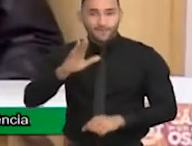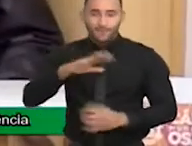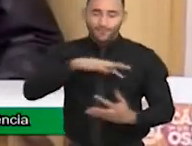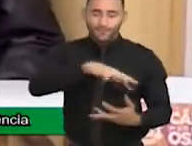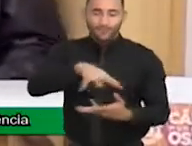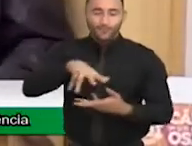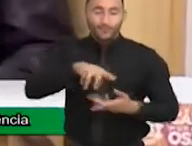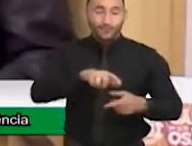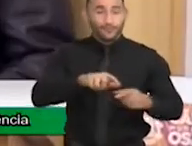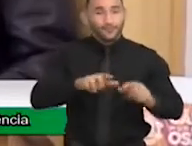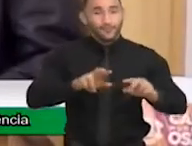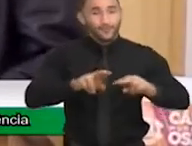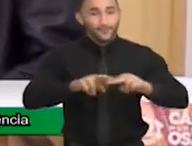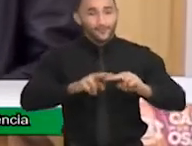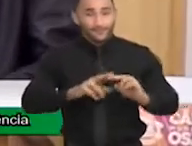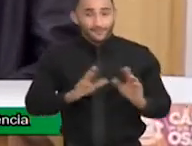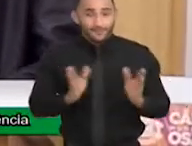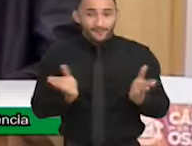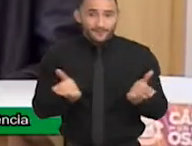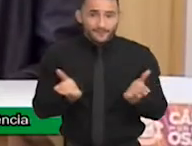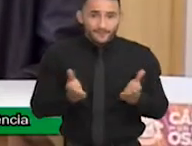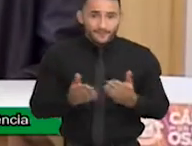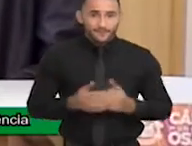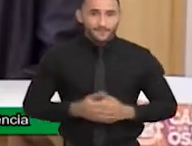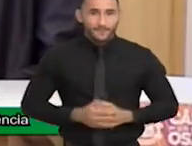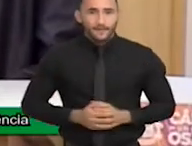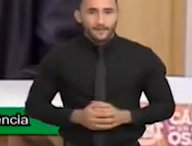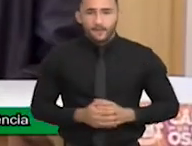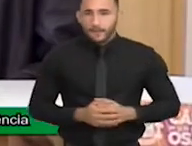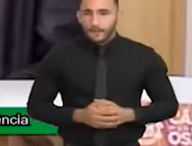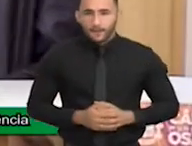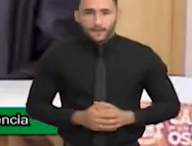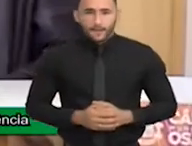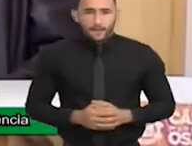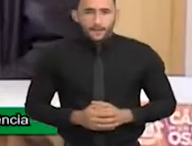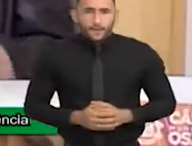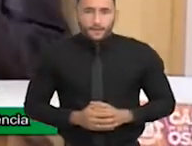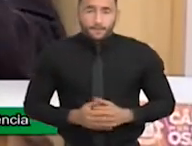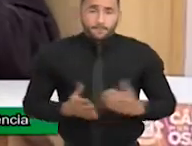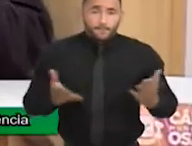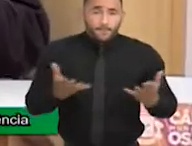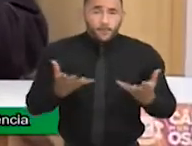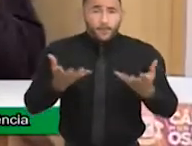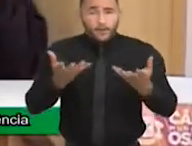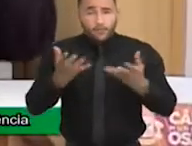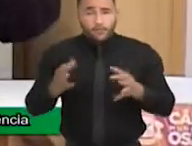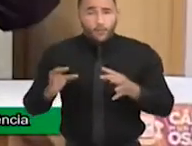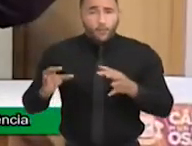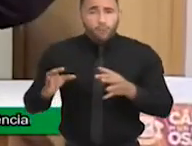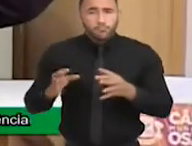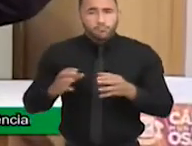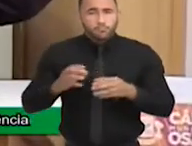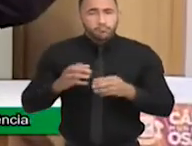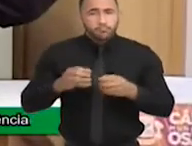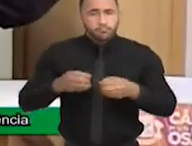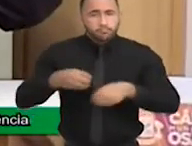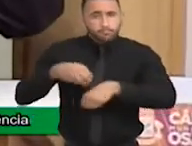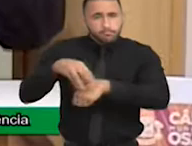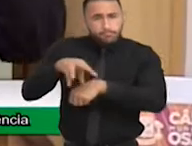E eu estou aqui para contextualizar com vocês rapidamente